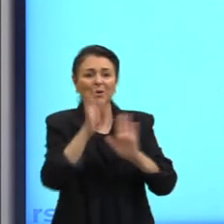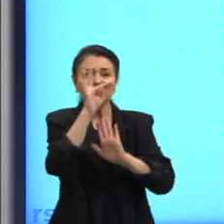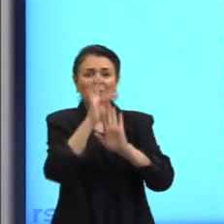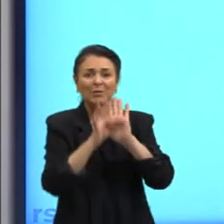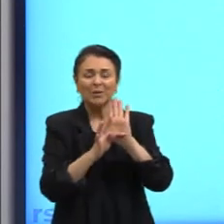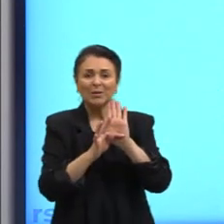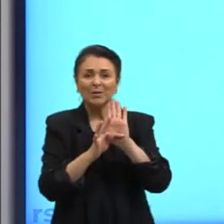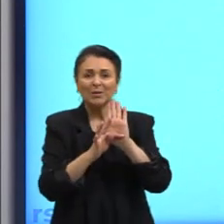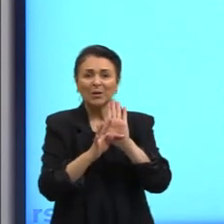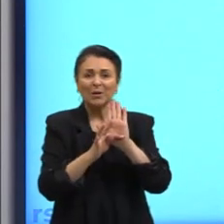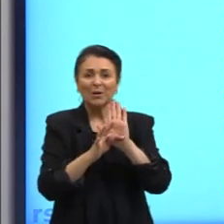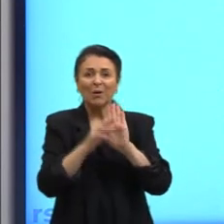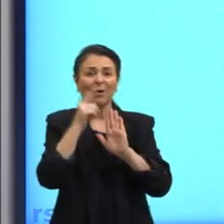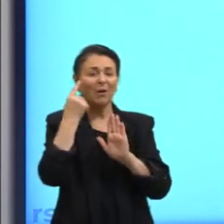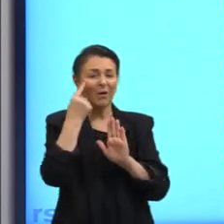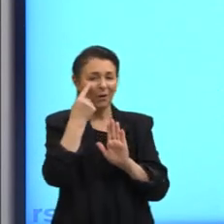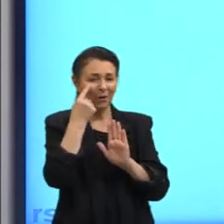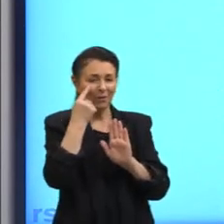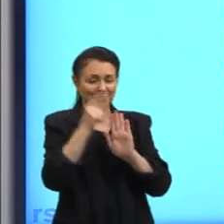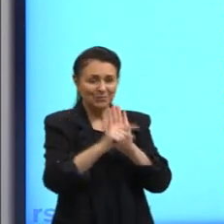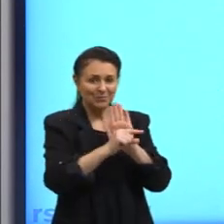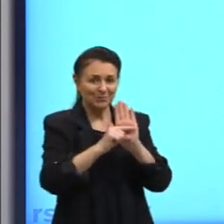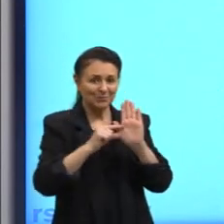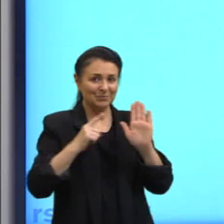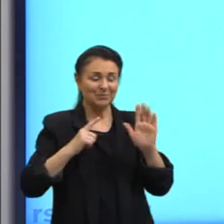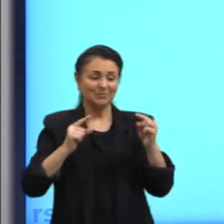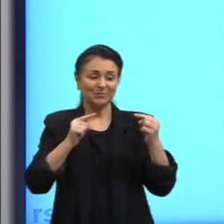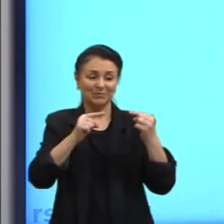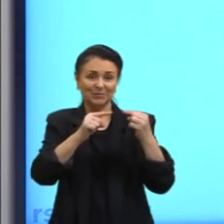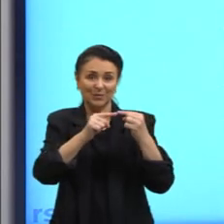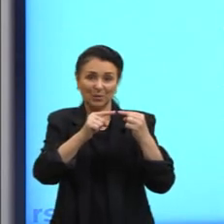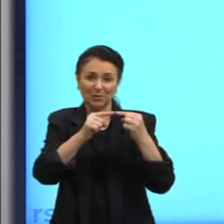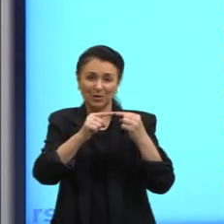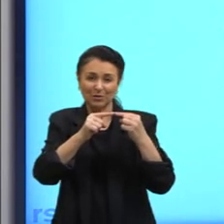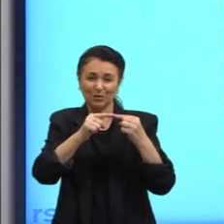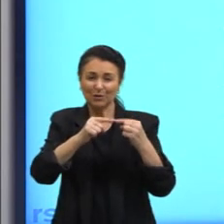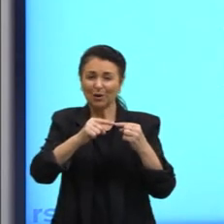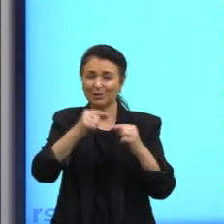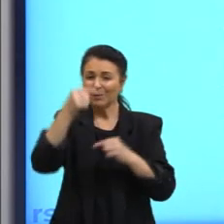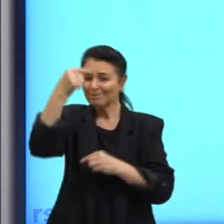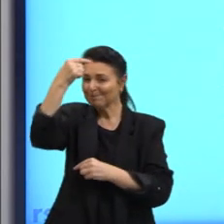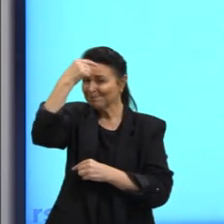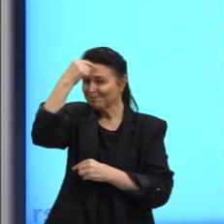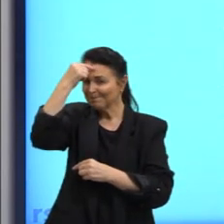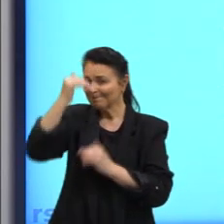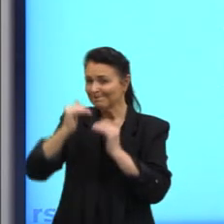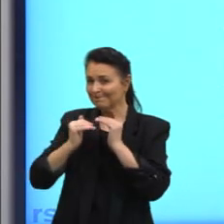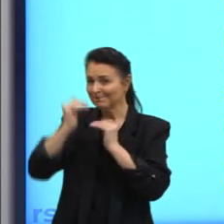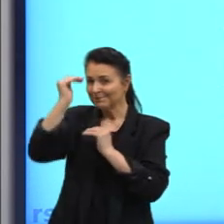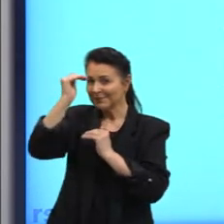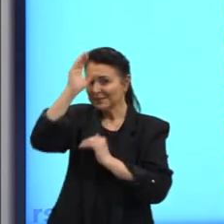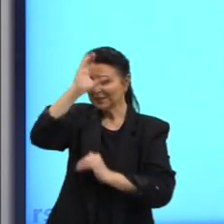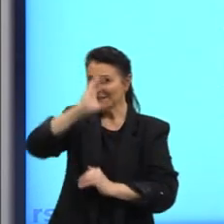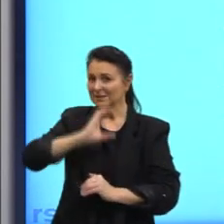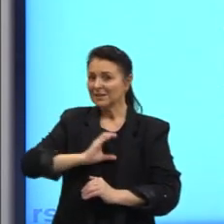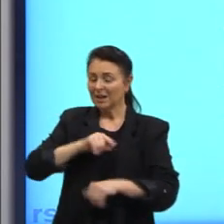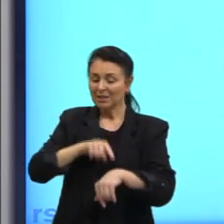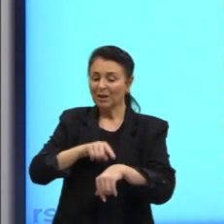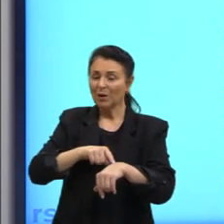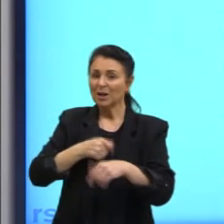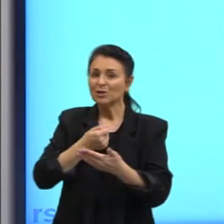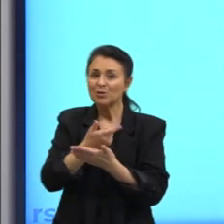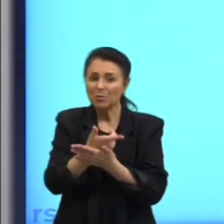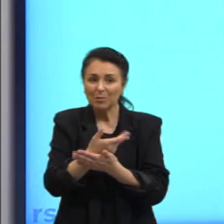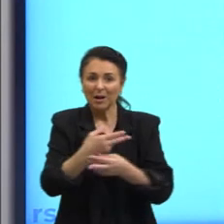Paulo Bonini com o objetivo de aumentar a consciência dos cidadãos A hora de consumir